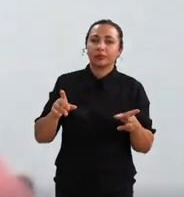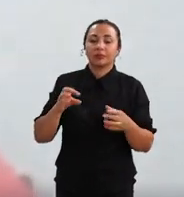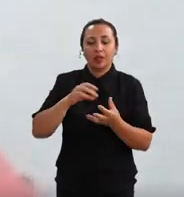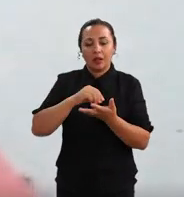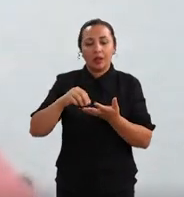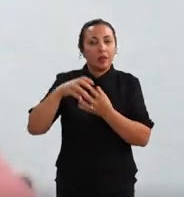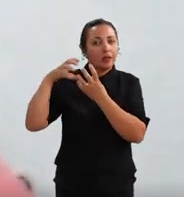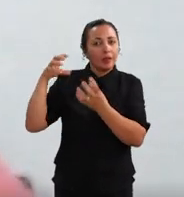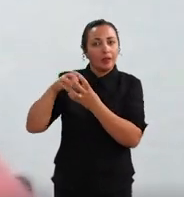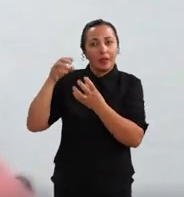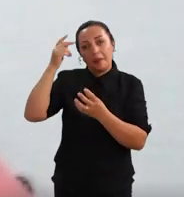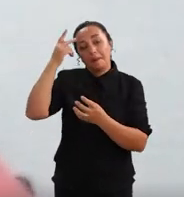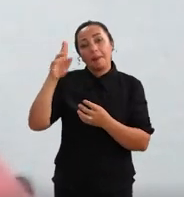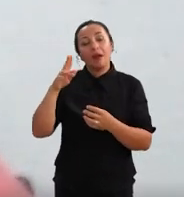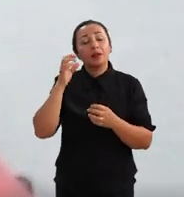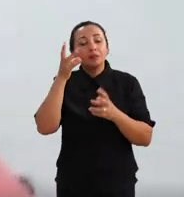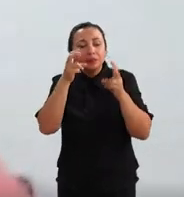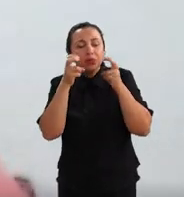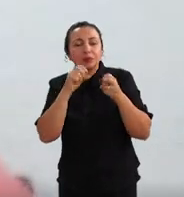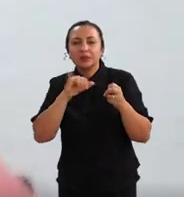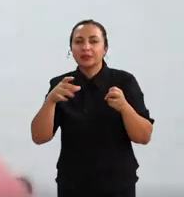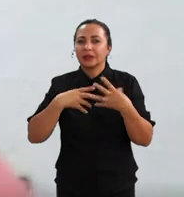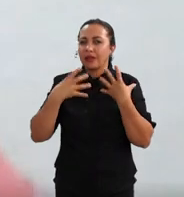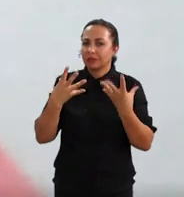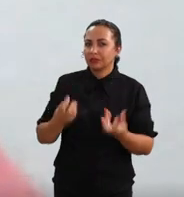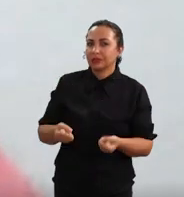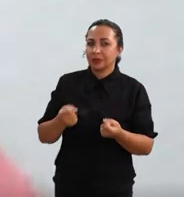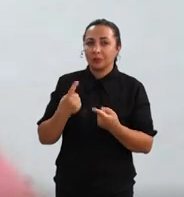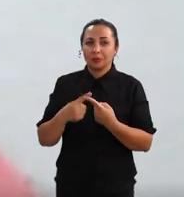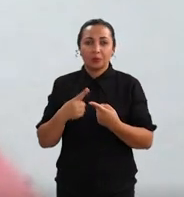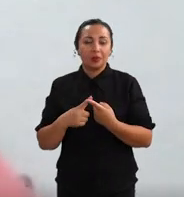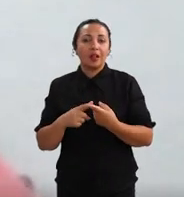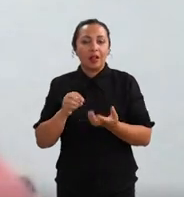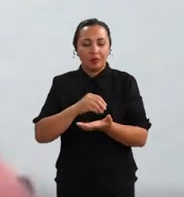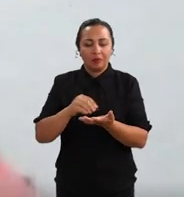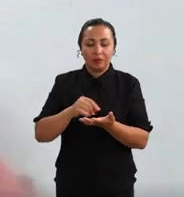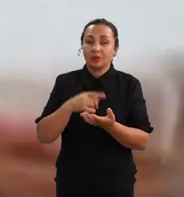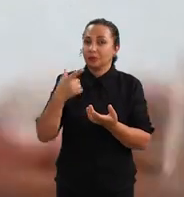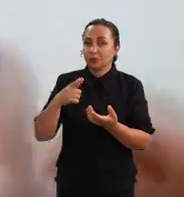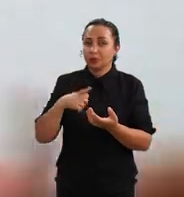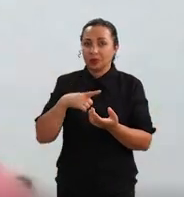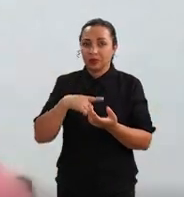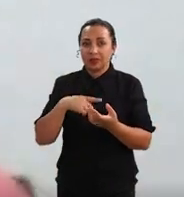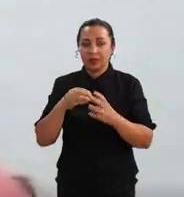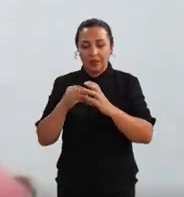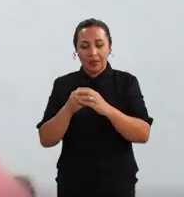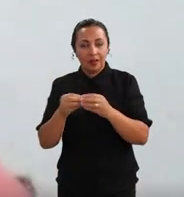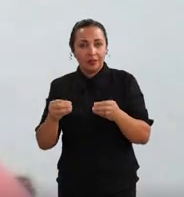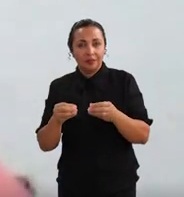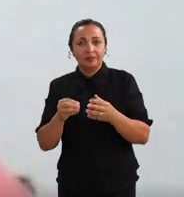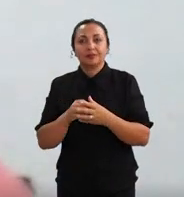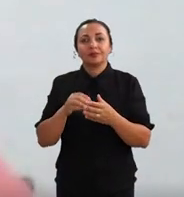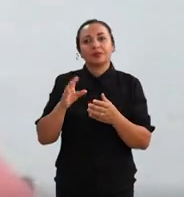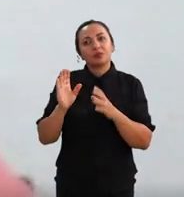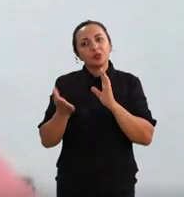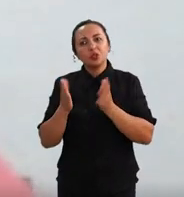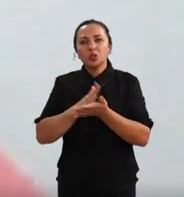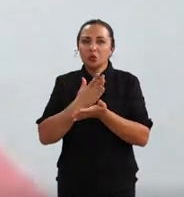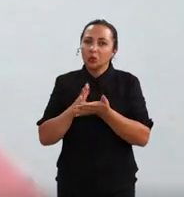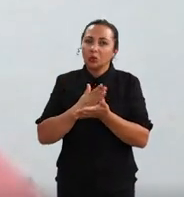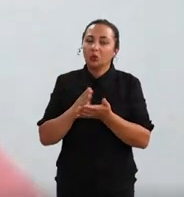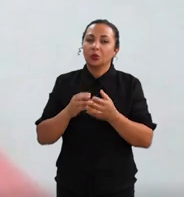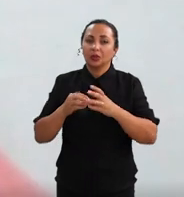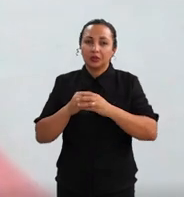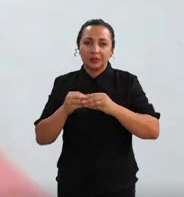ver se tem aquela aceitação. Até porque o farelo, apesar de não ter aquela parte interna do nibs, às vezes